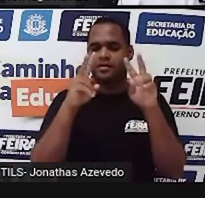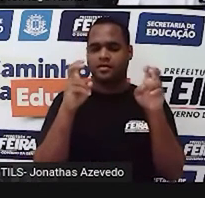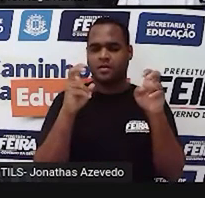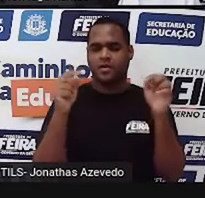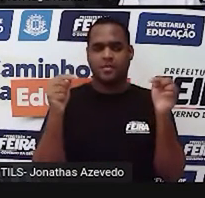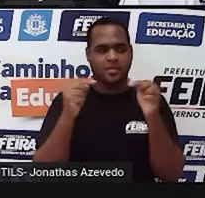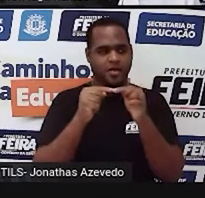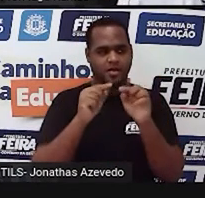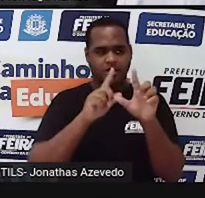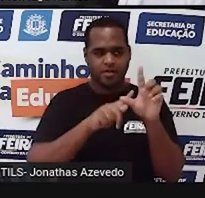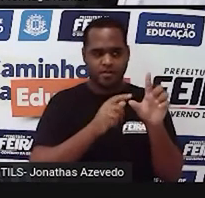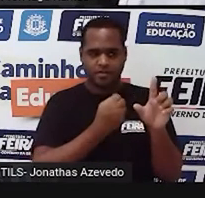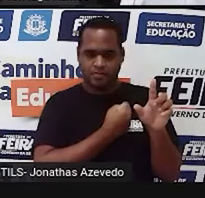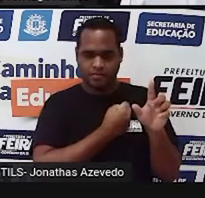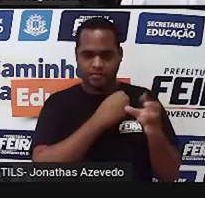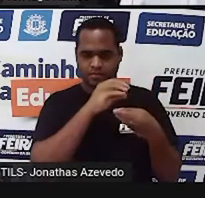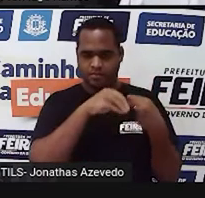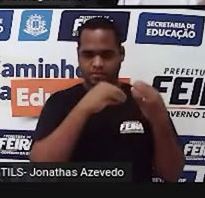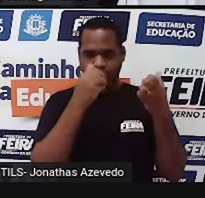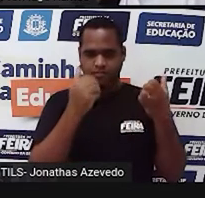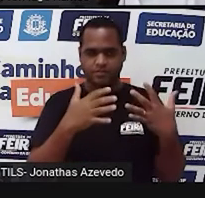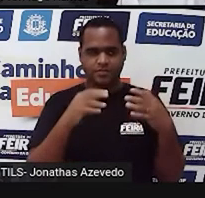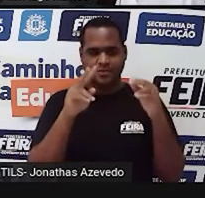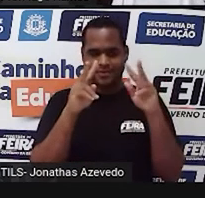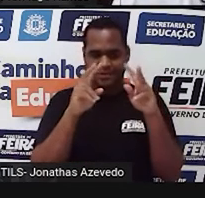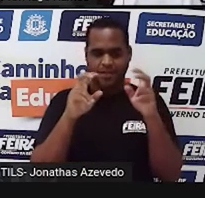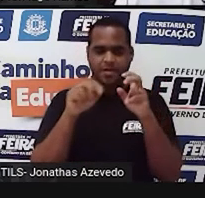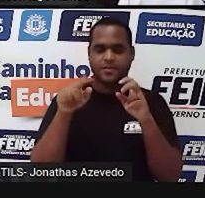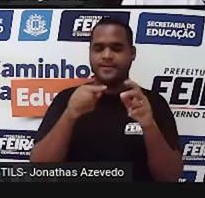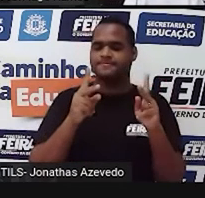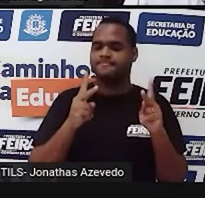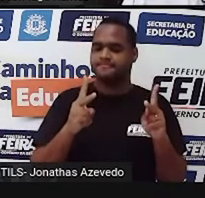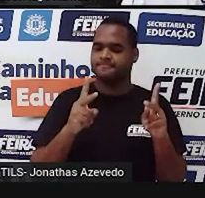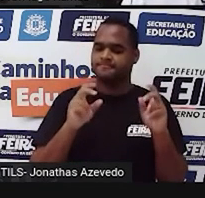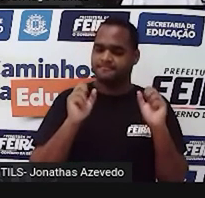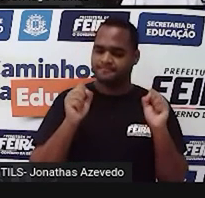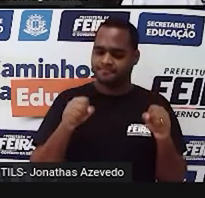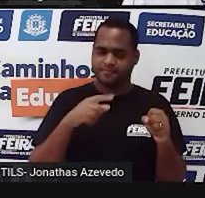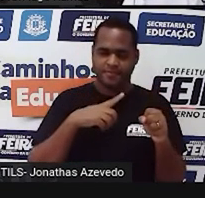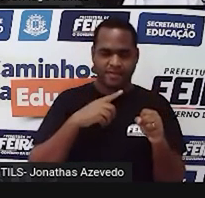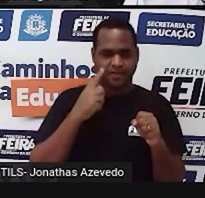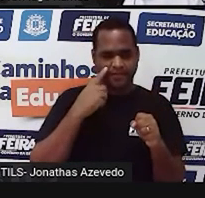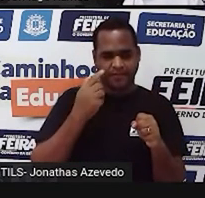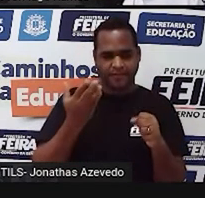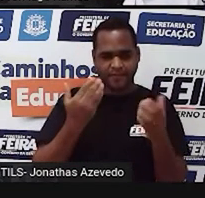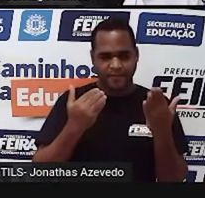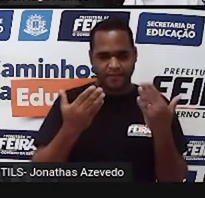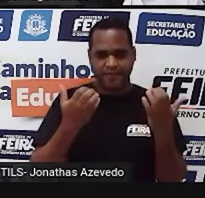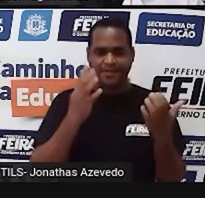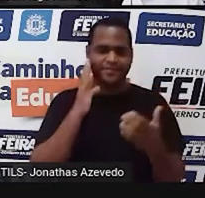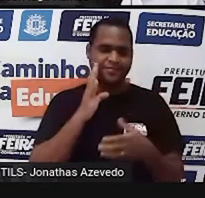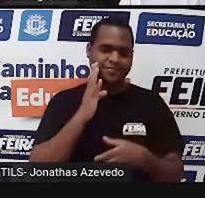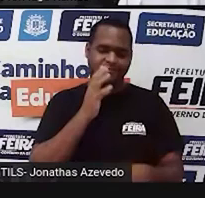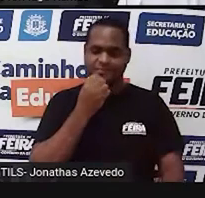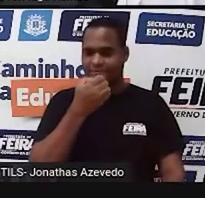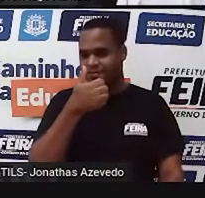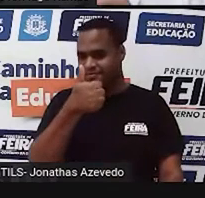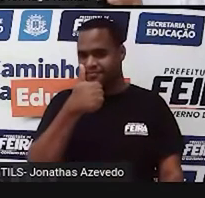da álgebra e é esse tema que a gente continua aqui, vem comigo, vai ser muito maneiro, né?